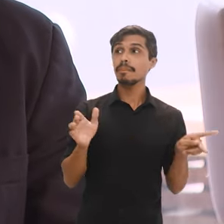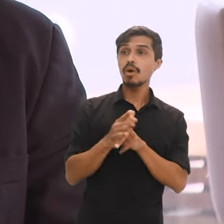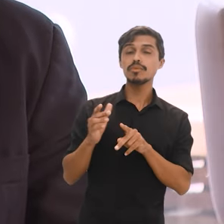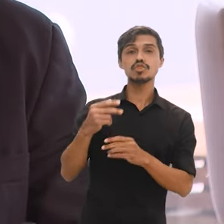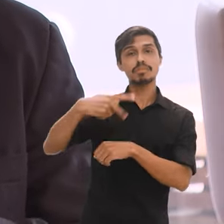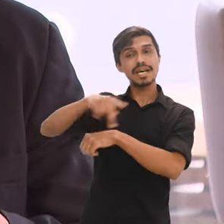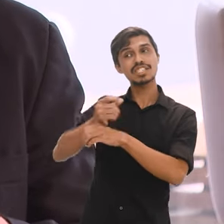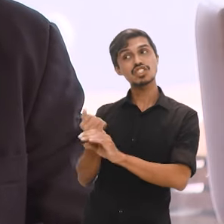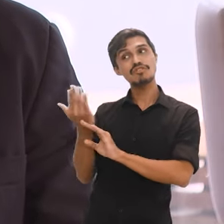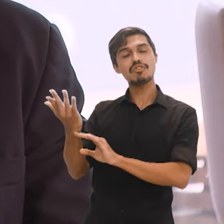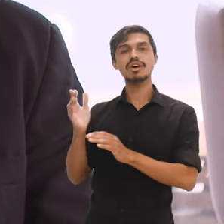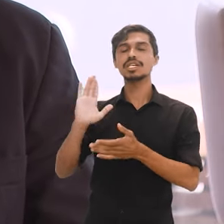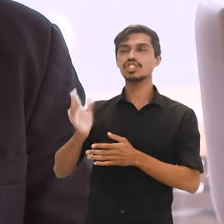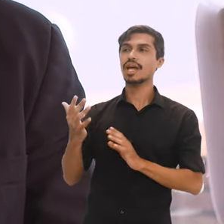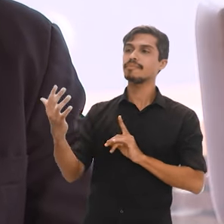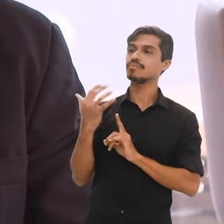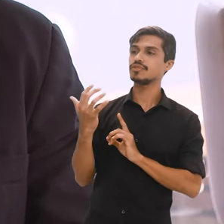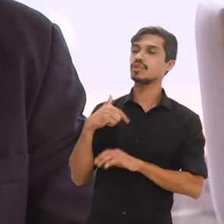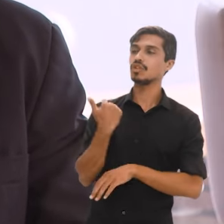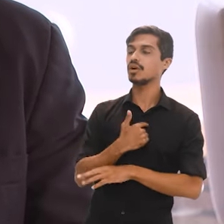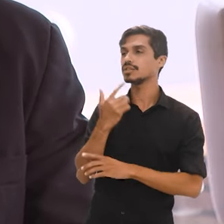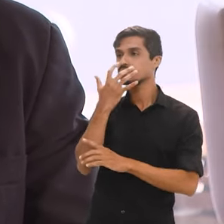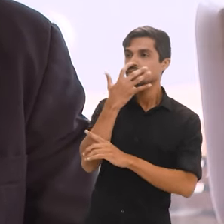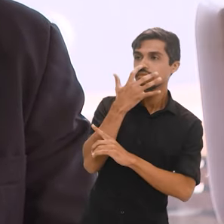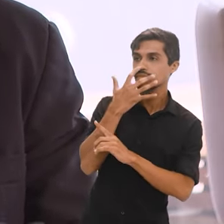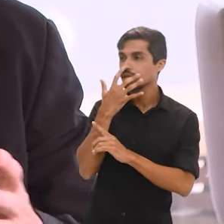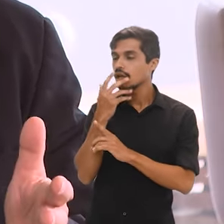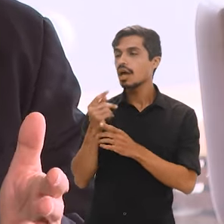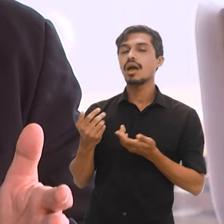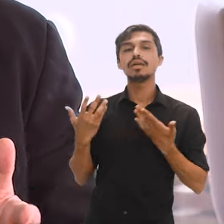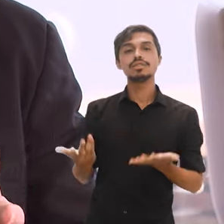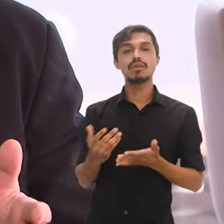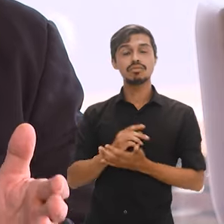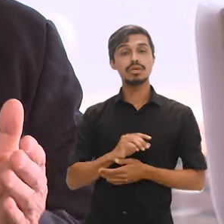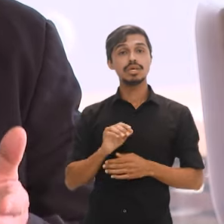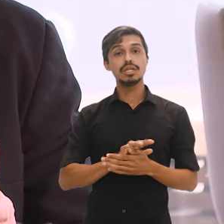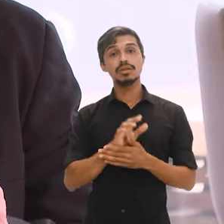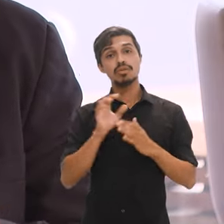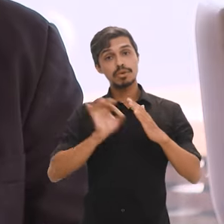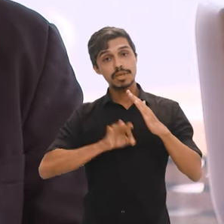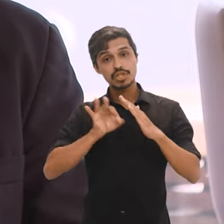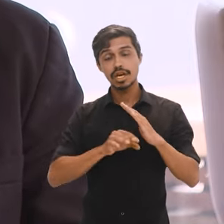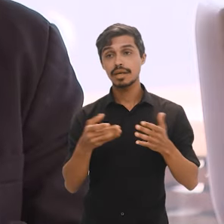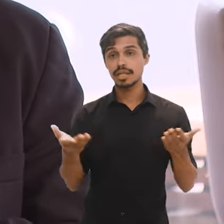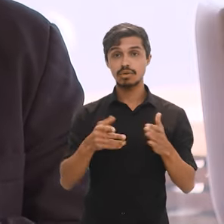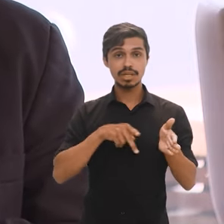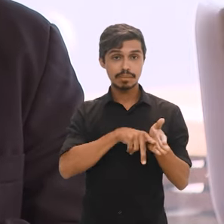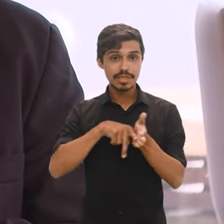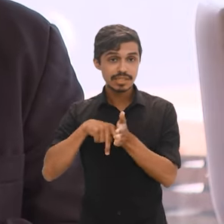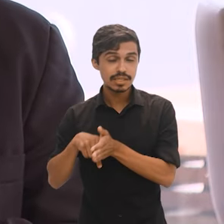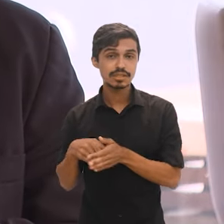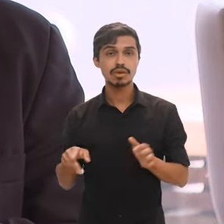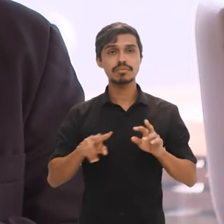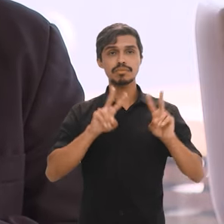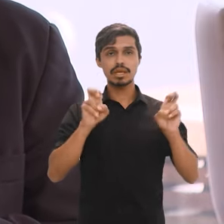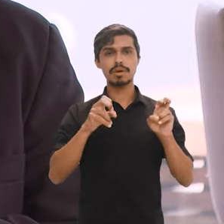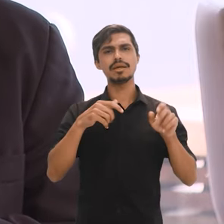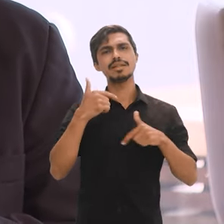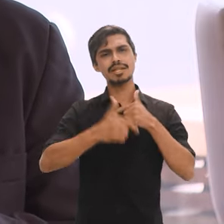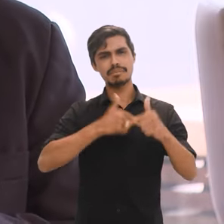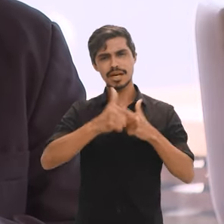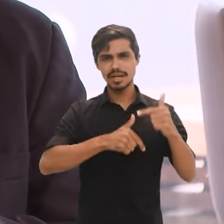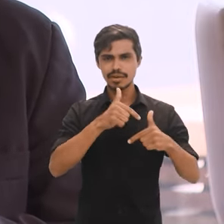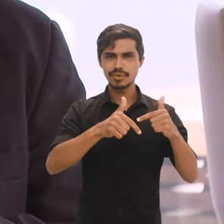países que nós estamos sempre procurando estarmos acompanhando e mesmo o próprio IBGE nessa pesquisa que foi divulgada recentemente sobre o